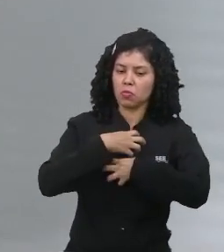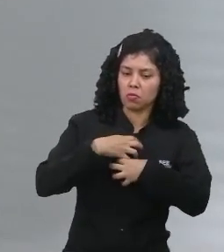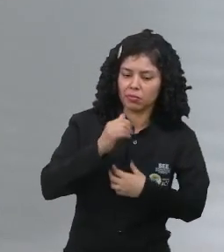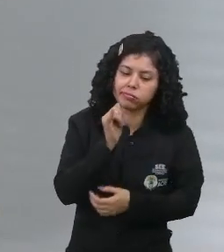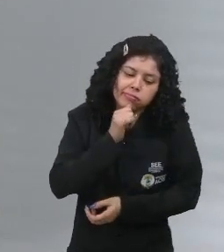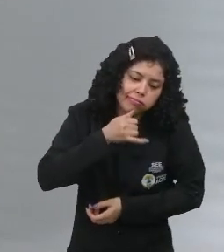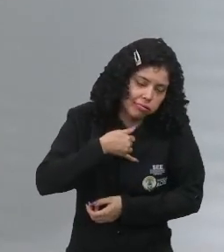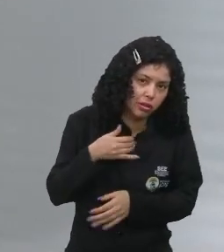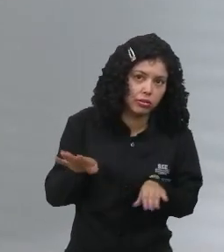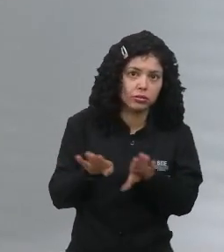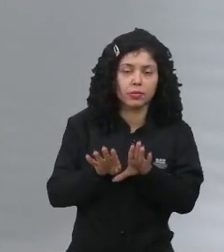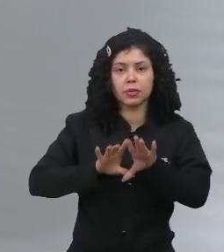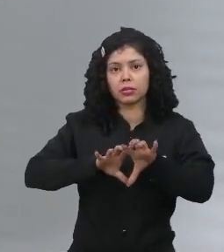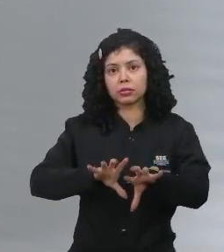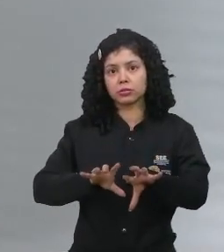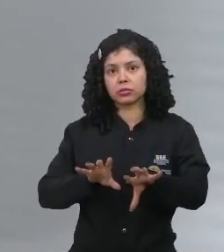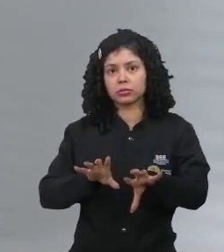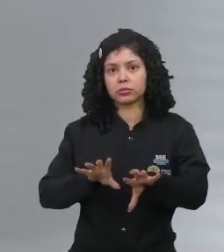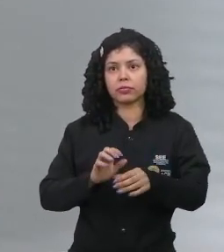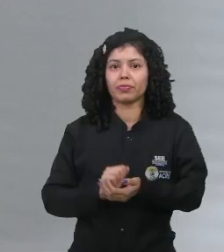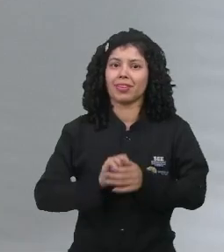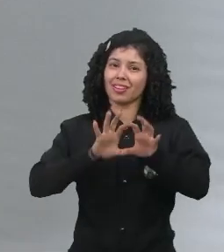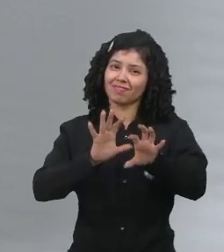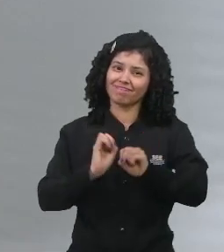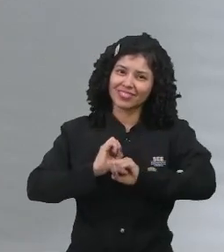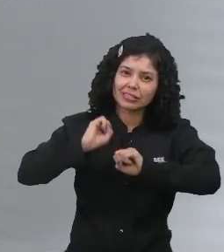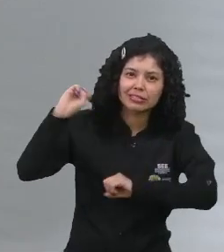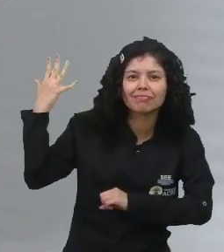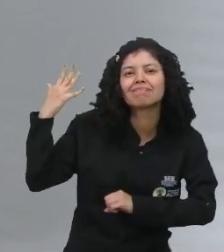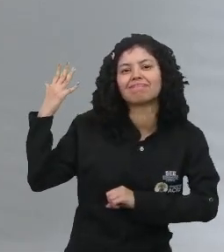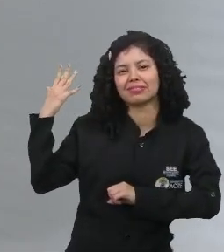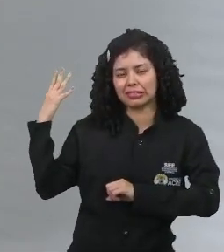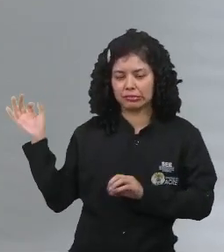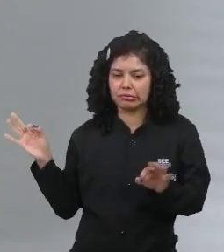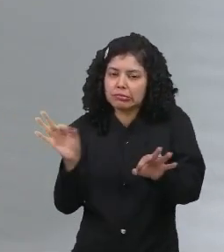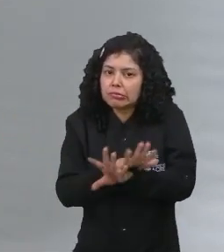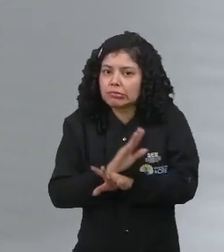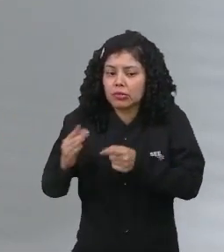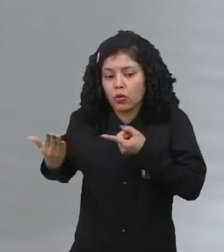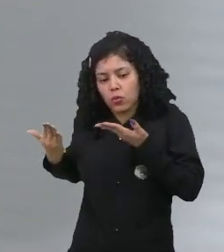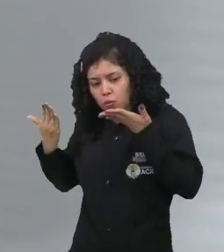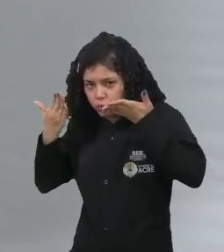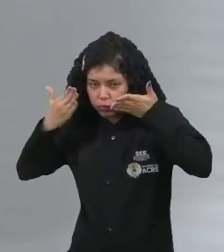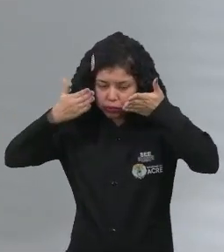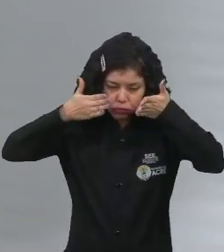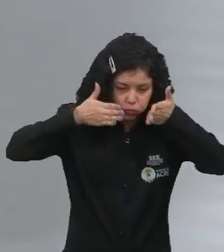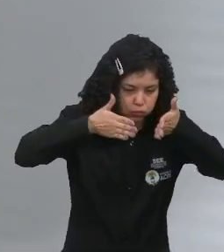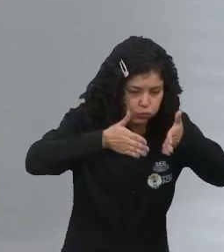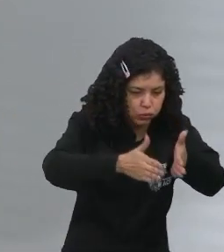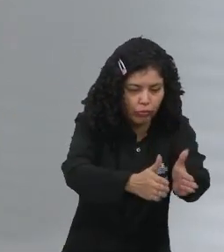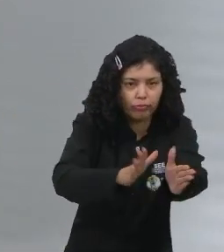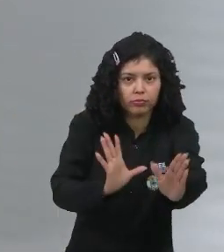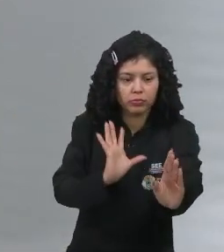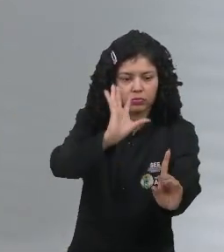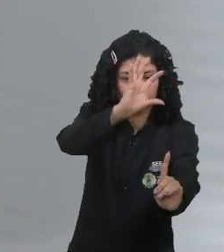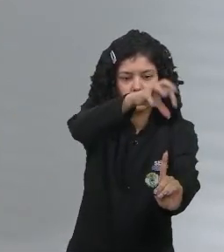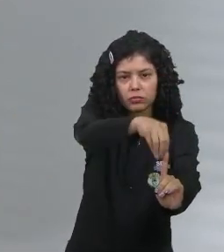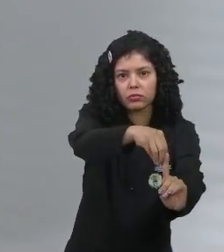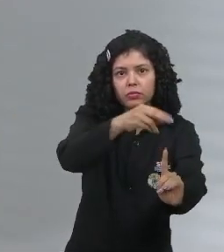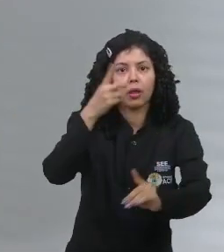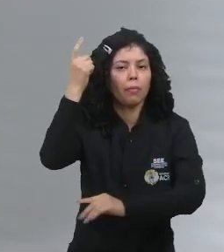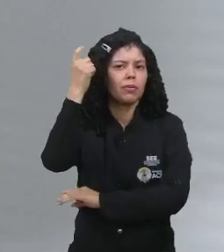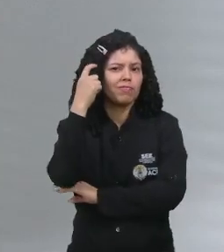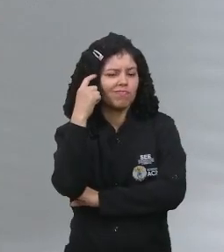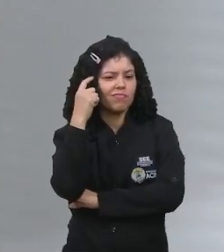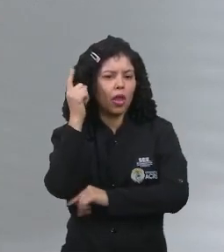tristeza e assim. E, isso, infelizmente, acaba conduzindo algumas pessoas, justamente a